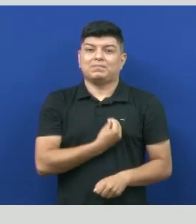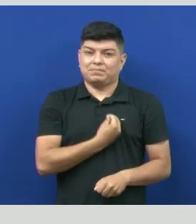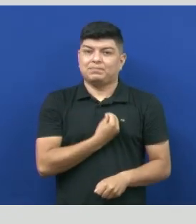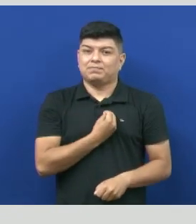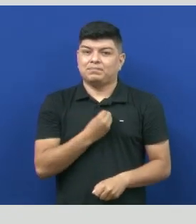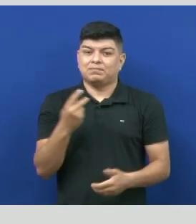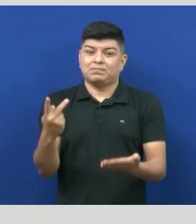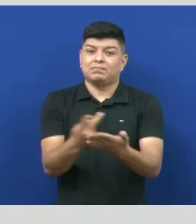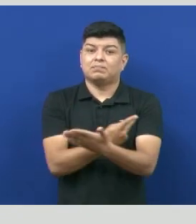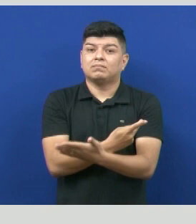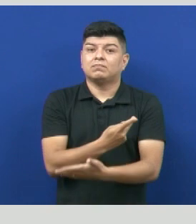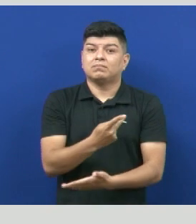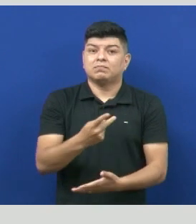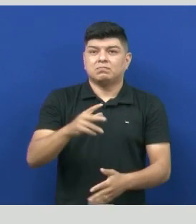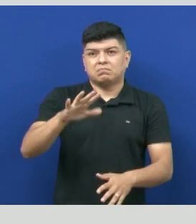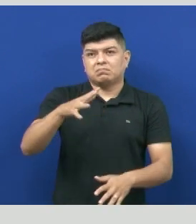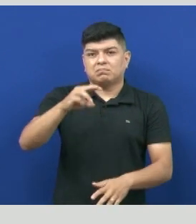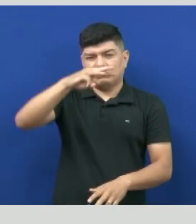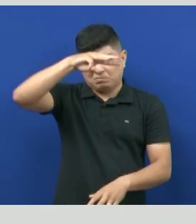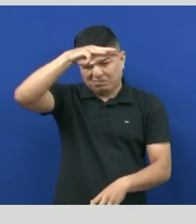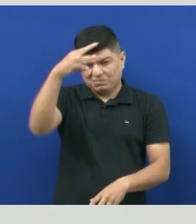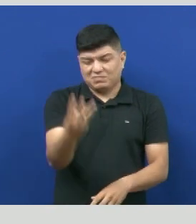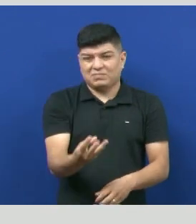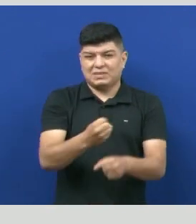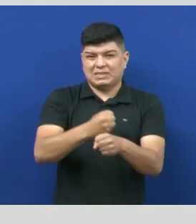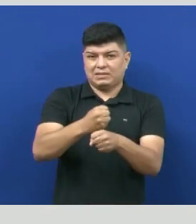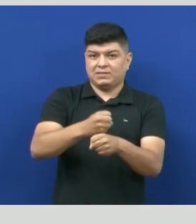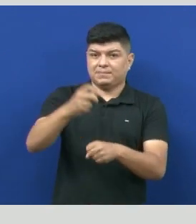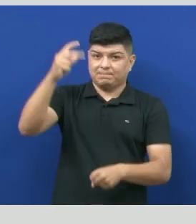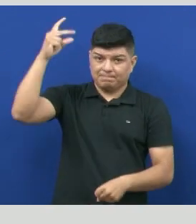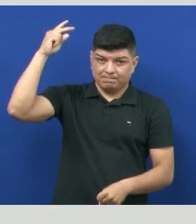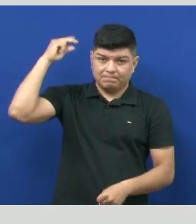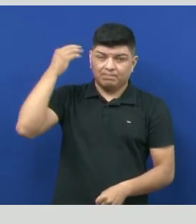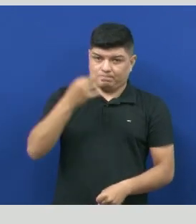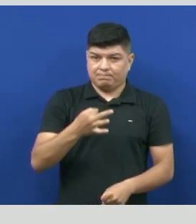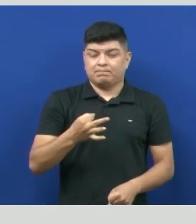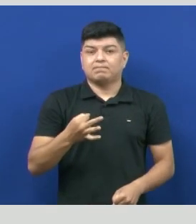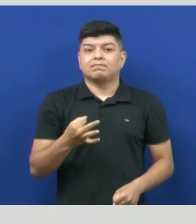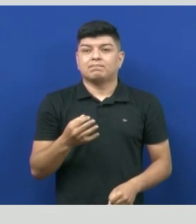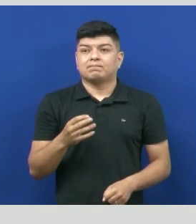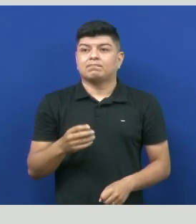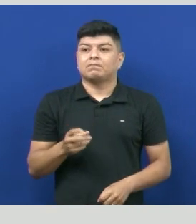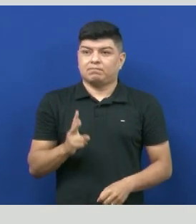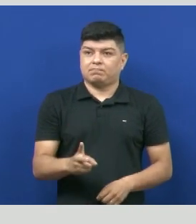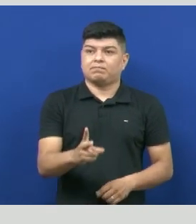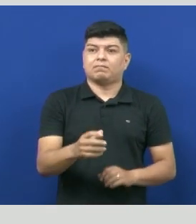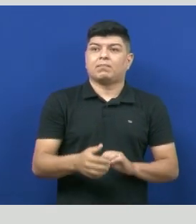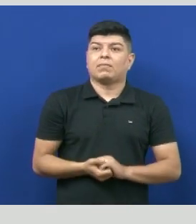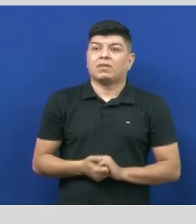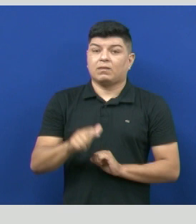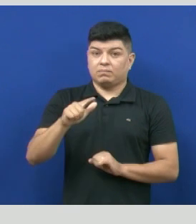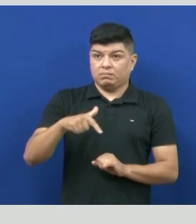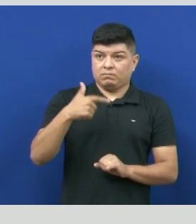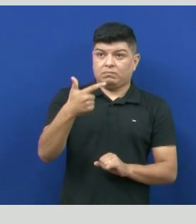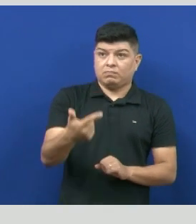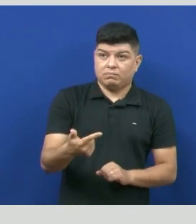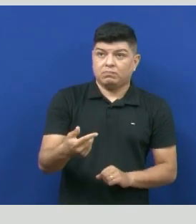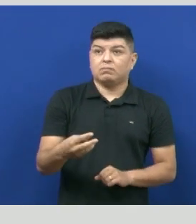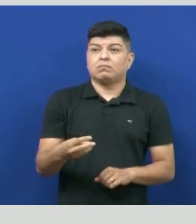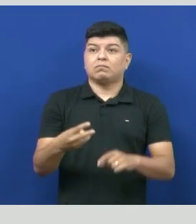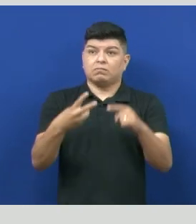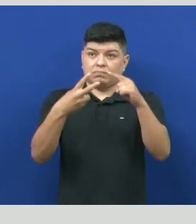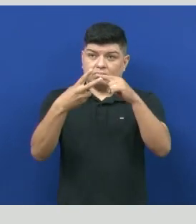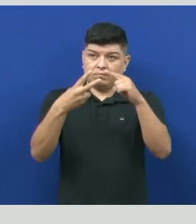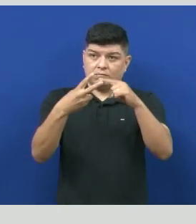acontecia 3,5 bilhões de anos atrás. Tranquilo? Vamos para frente. A outra teoria da panspermia